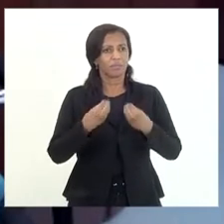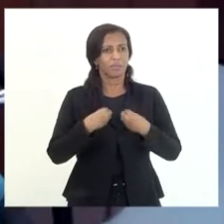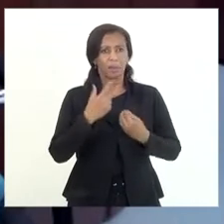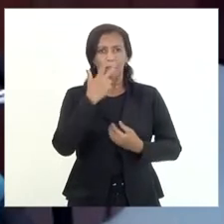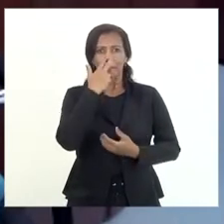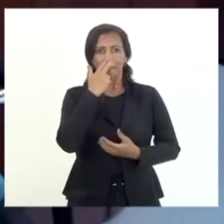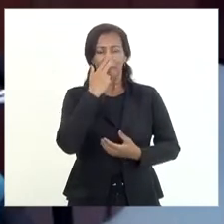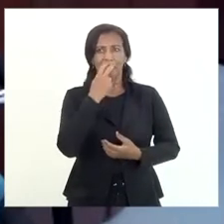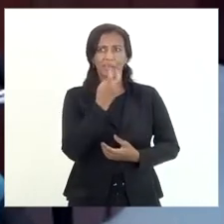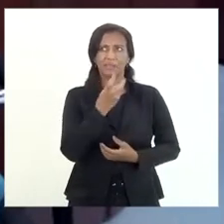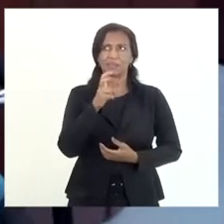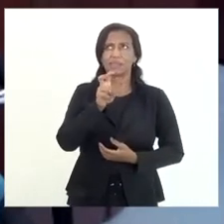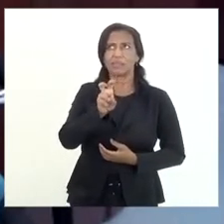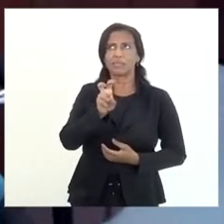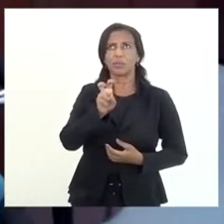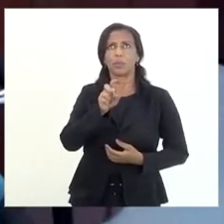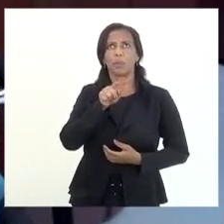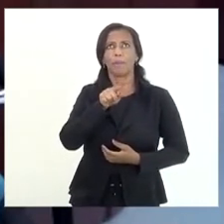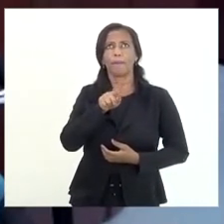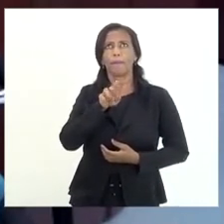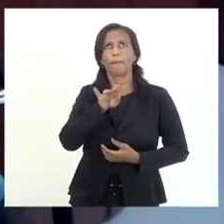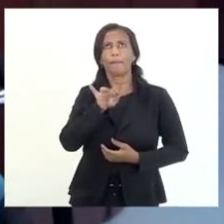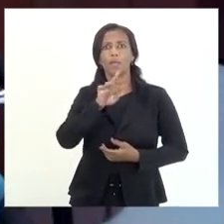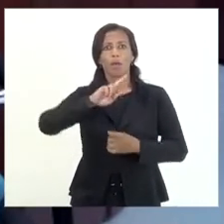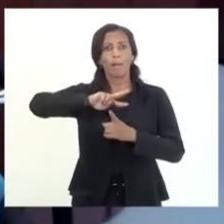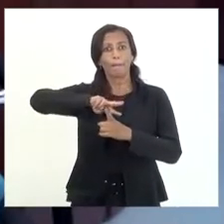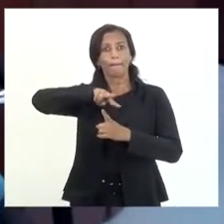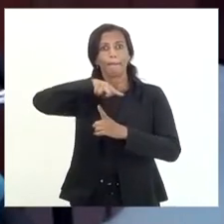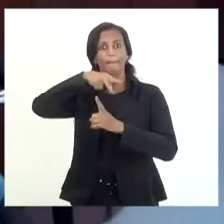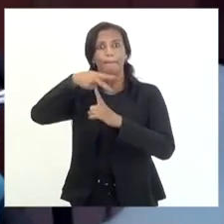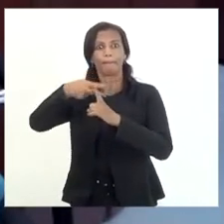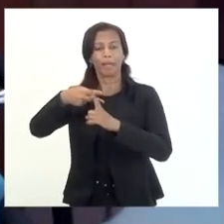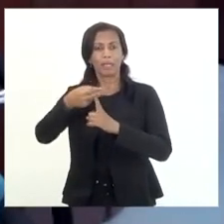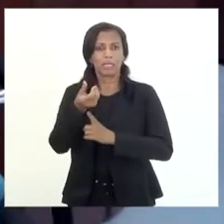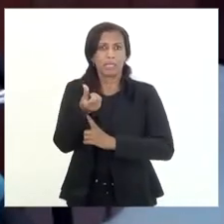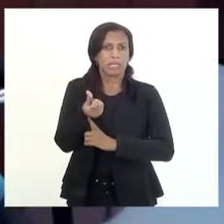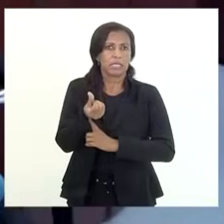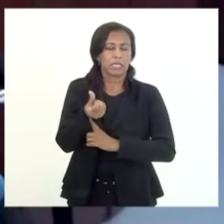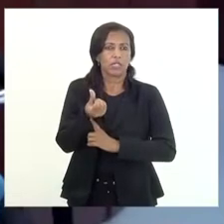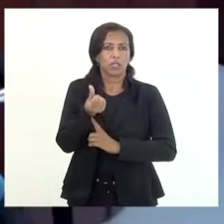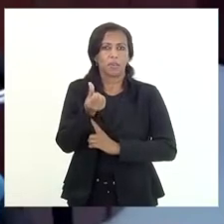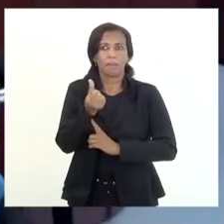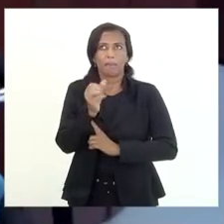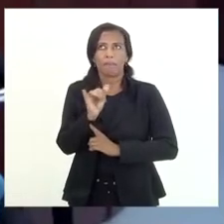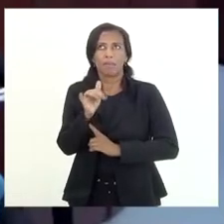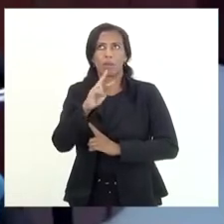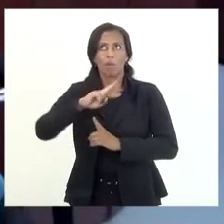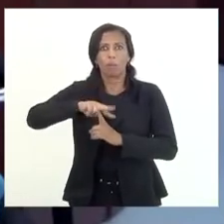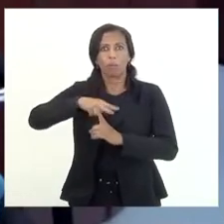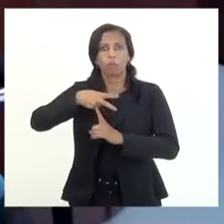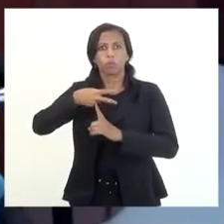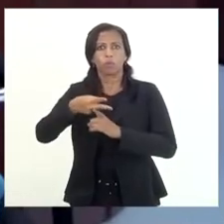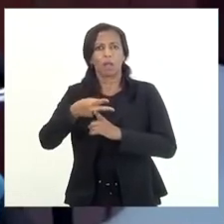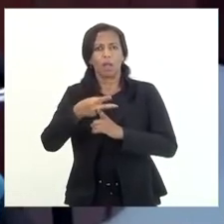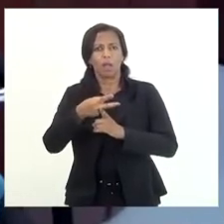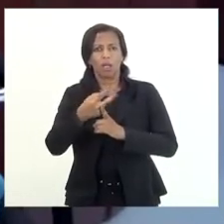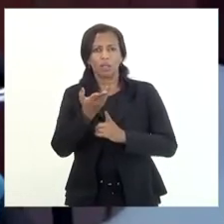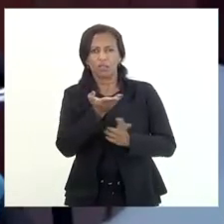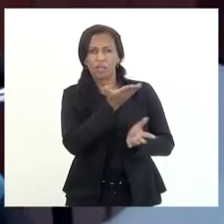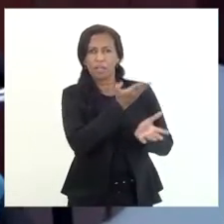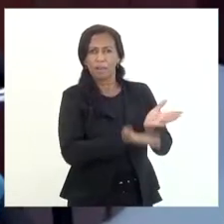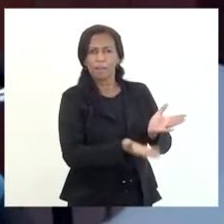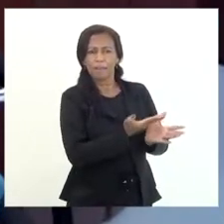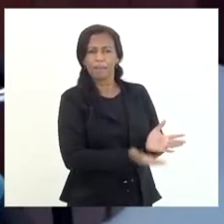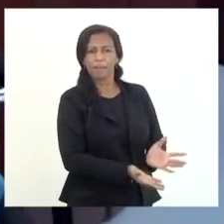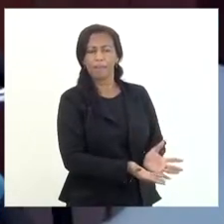5 bilhões a mais 6 bilhões a mais que deveriam estar na provisão de perdas do